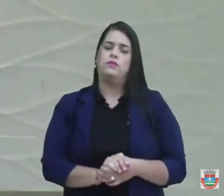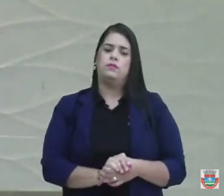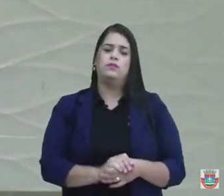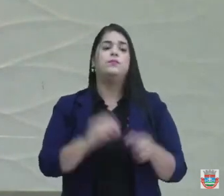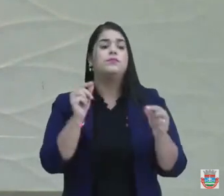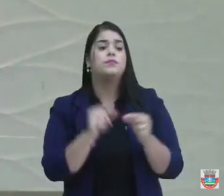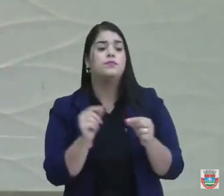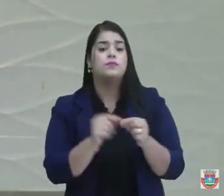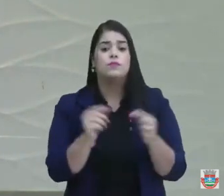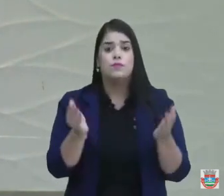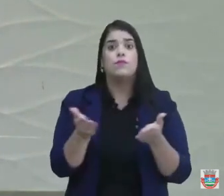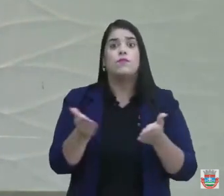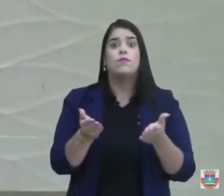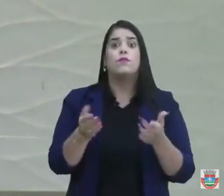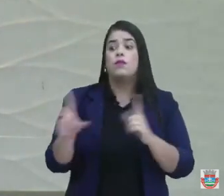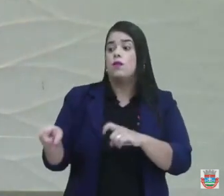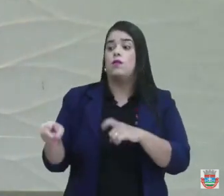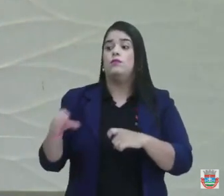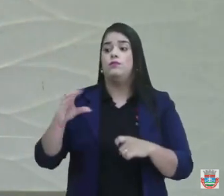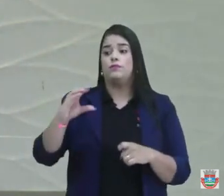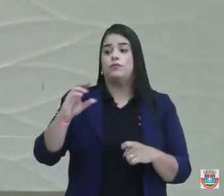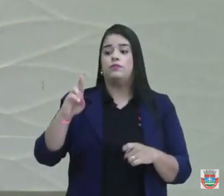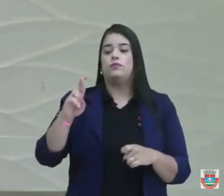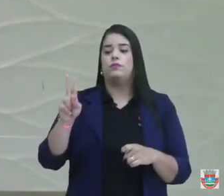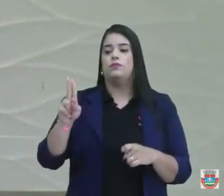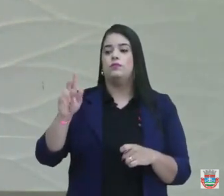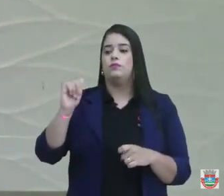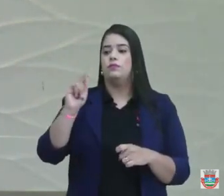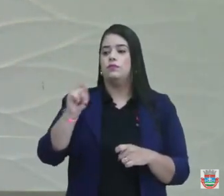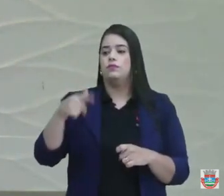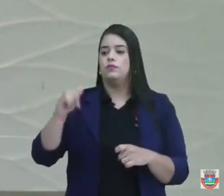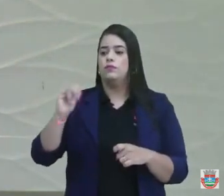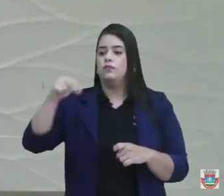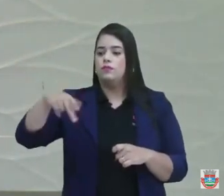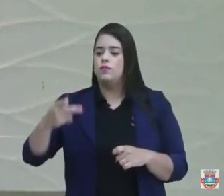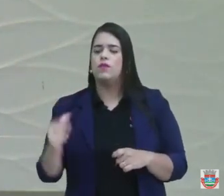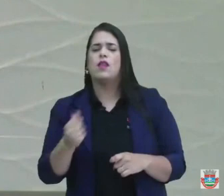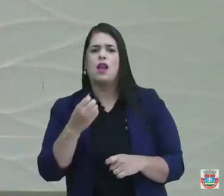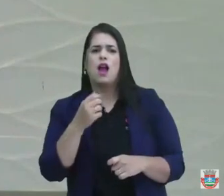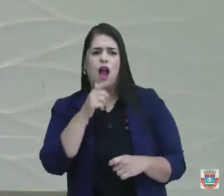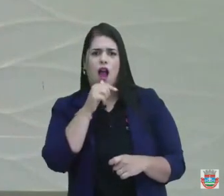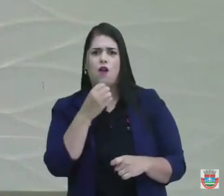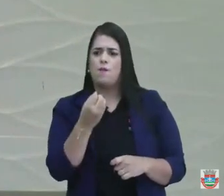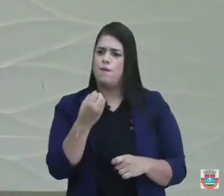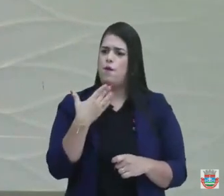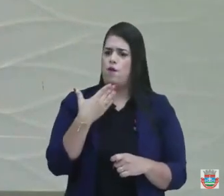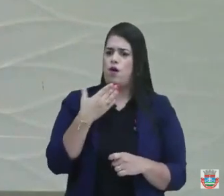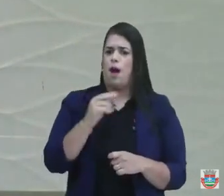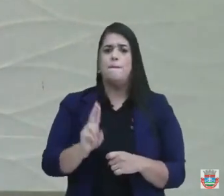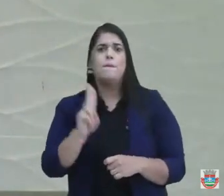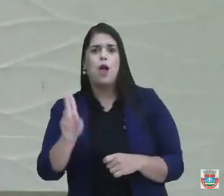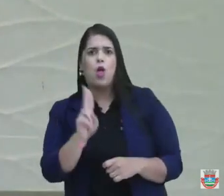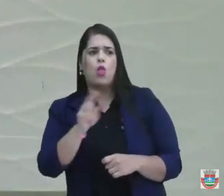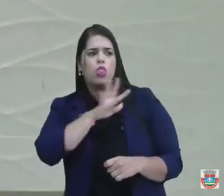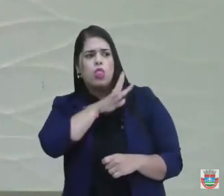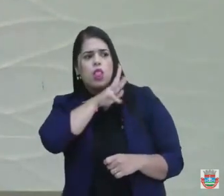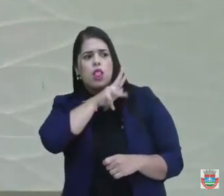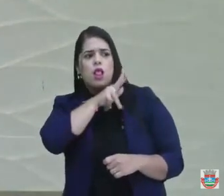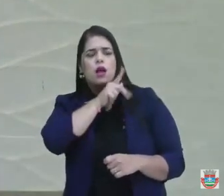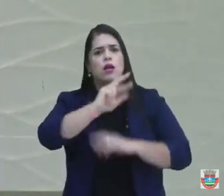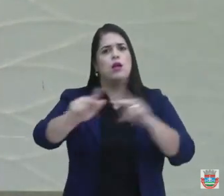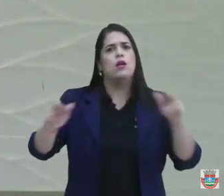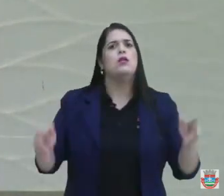Fizemos agora um na Cruzinha, que deu água boa para consumo animal, lá no nosso amigo Daniel. Fizemos um lá na